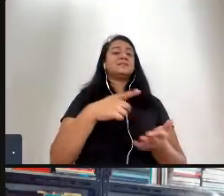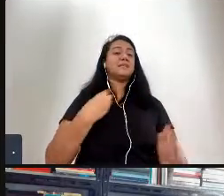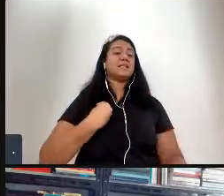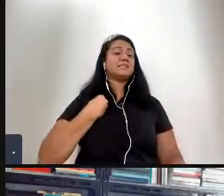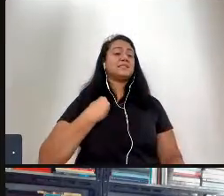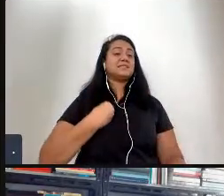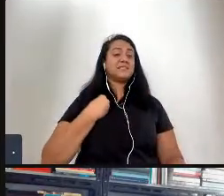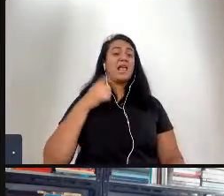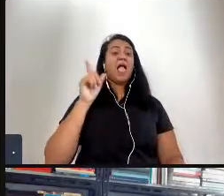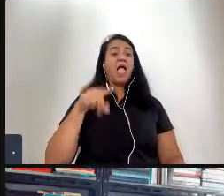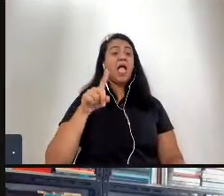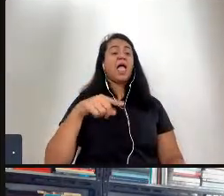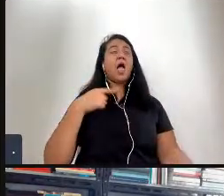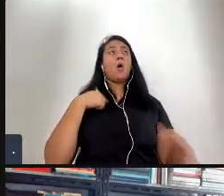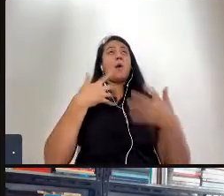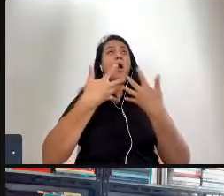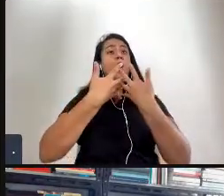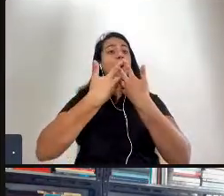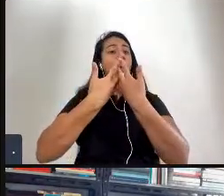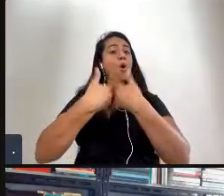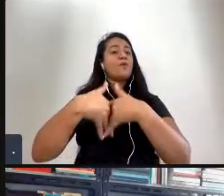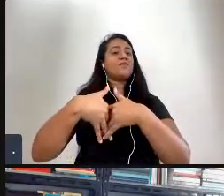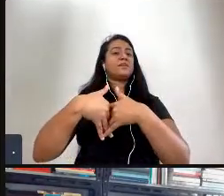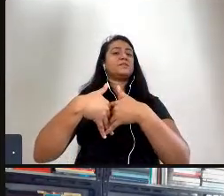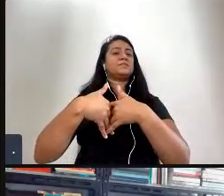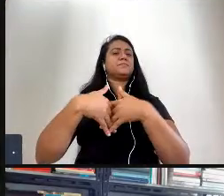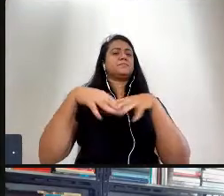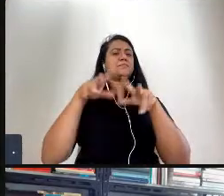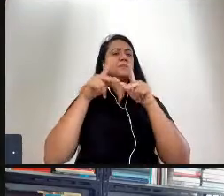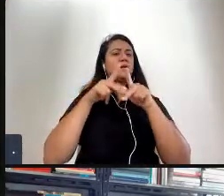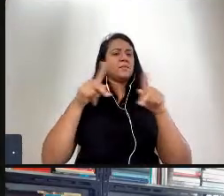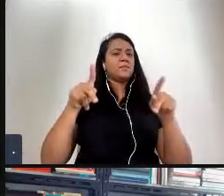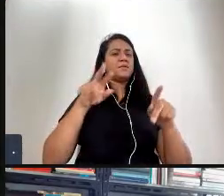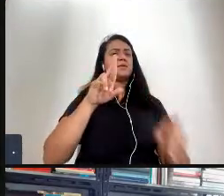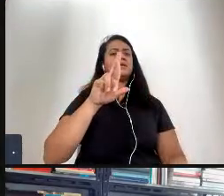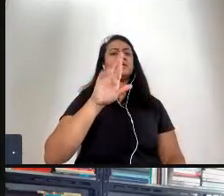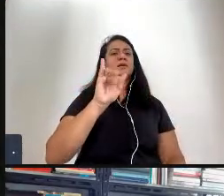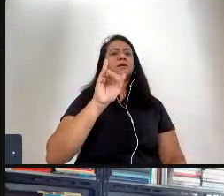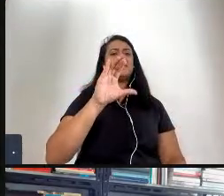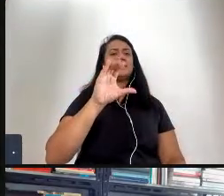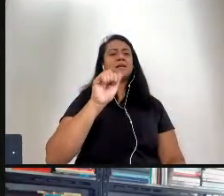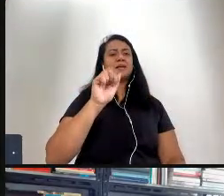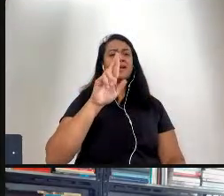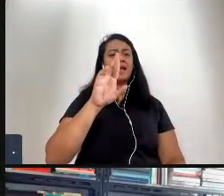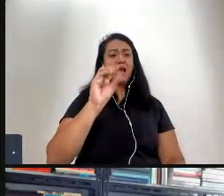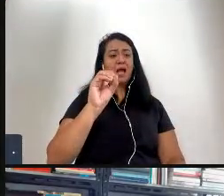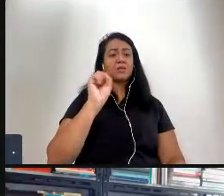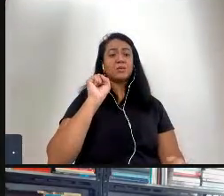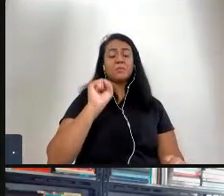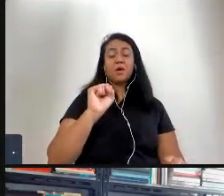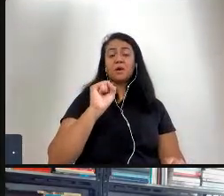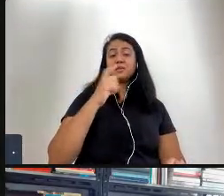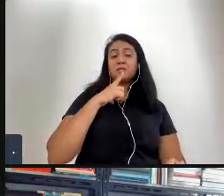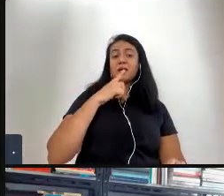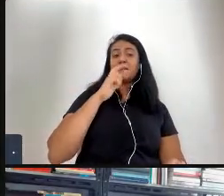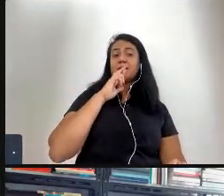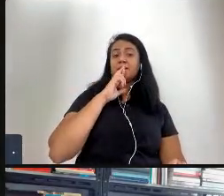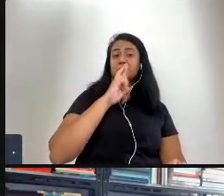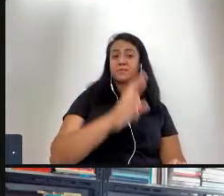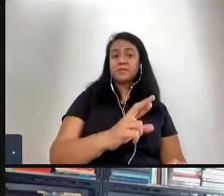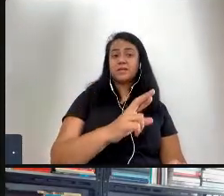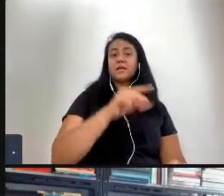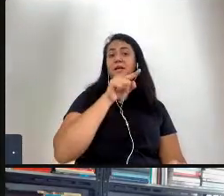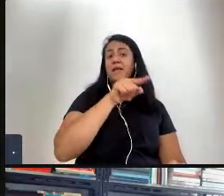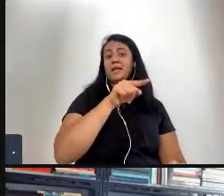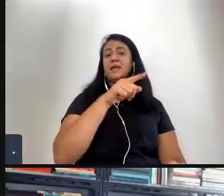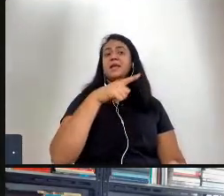um conflito né acho que até o professor Ricardo pode nos responder com muito mais propriedade até do que eu porque o professor Ricardo tem uma pesquisa